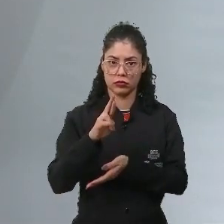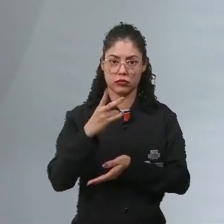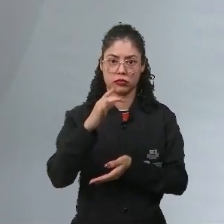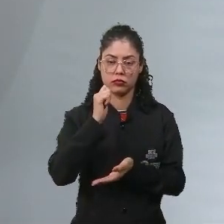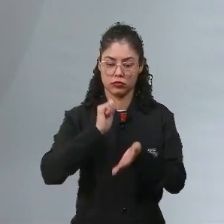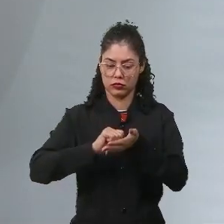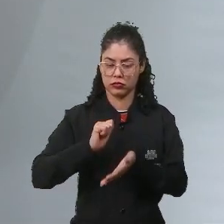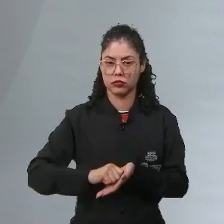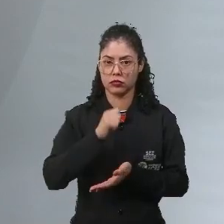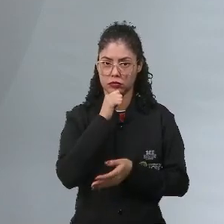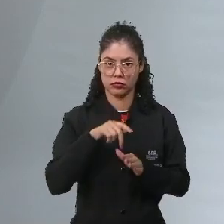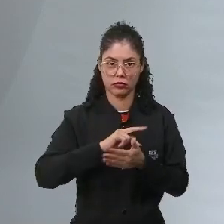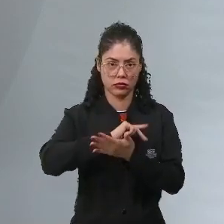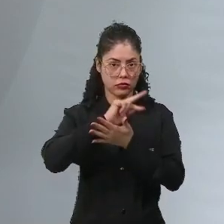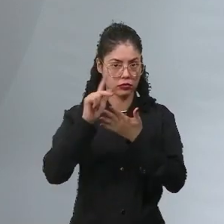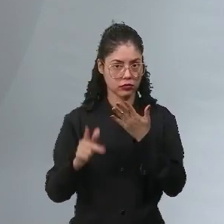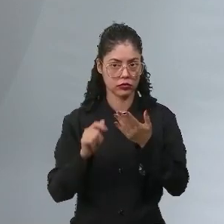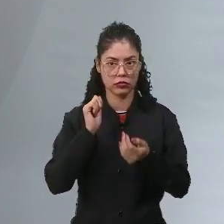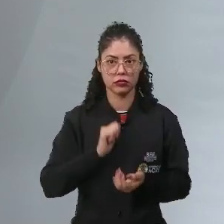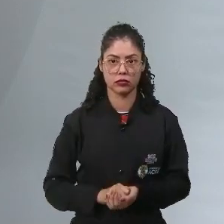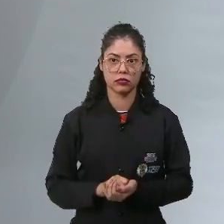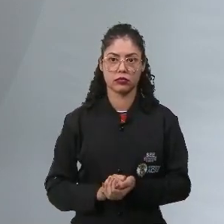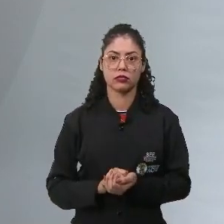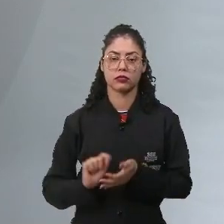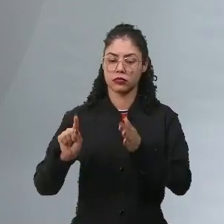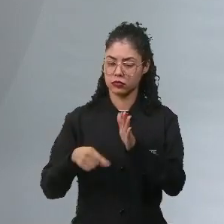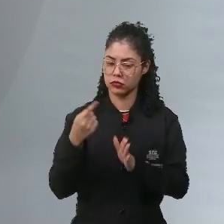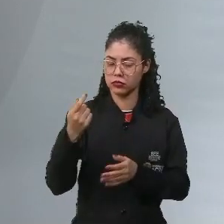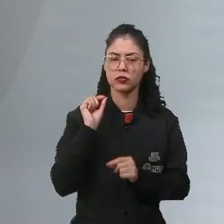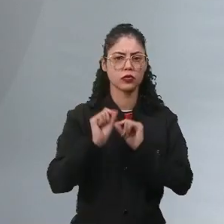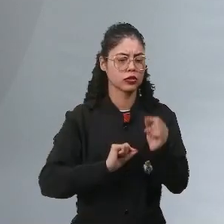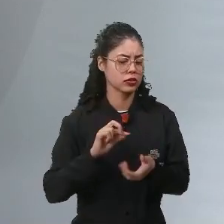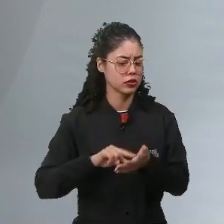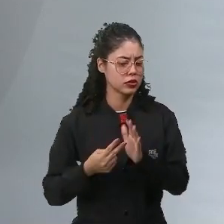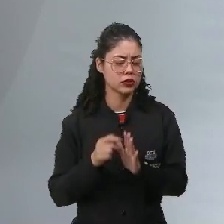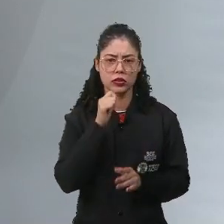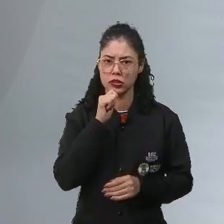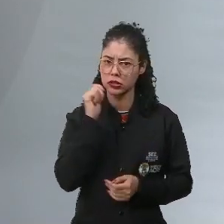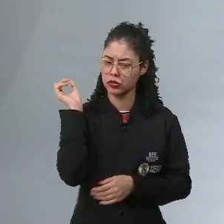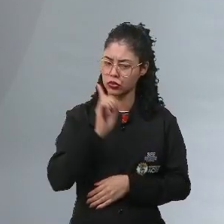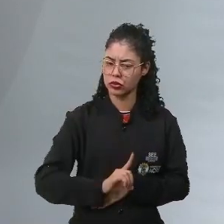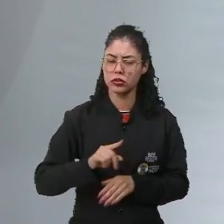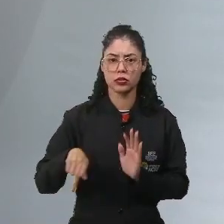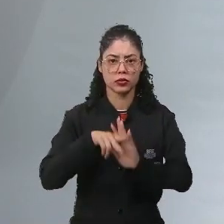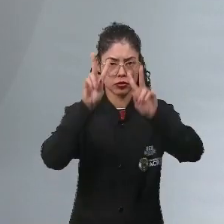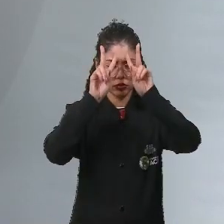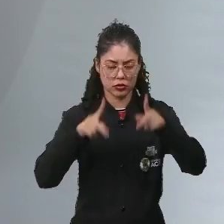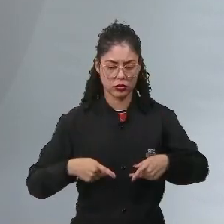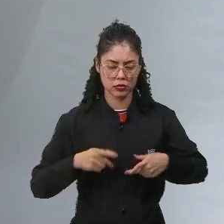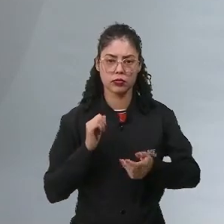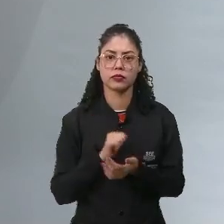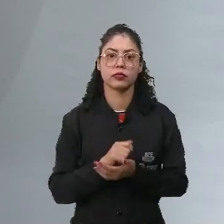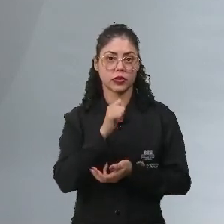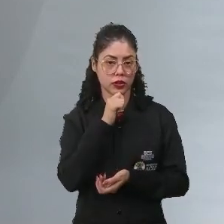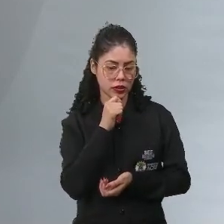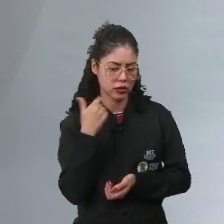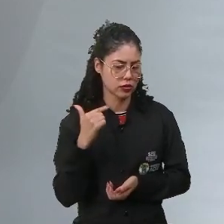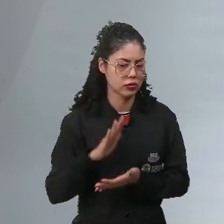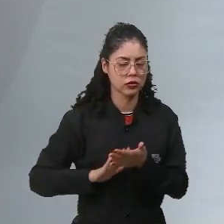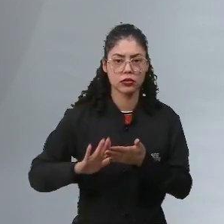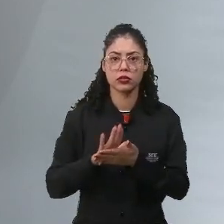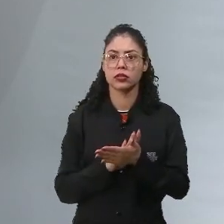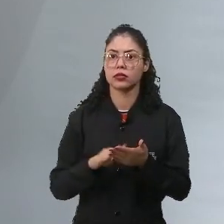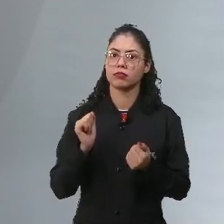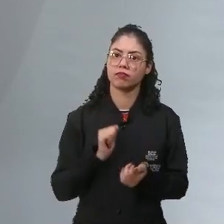foi escrita, tinha vários preceitos do que significa direitos dos seres humanos, que até então não eram